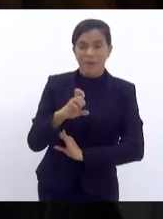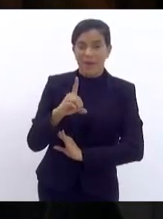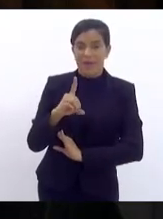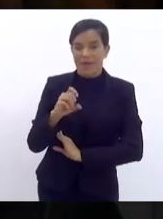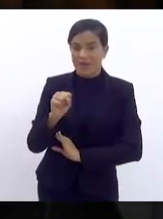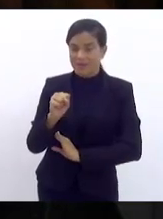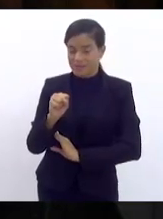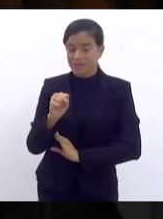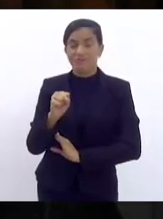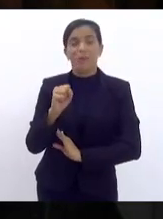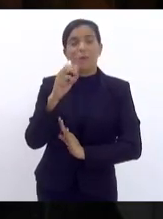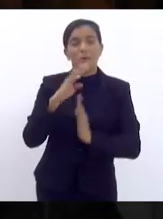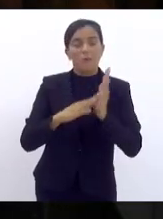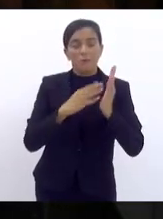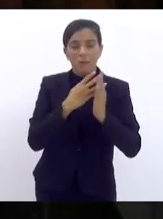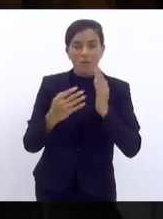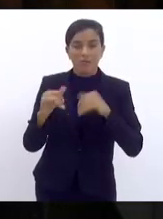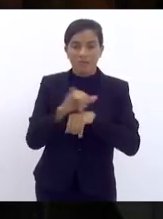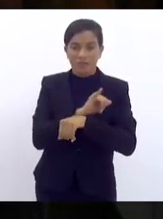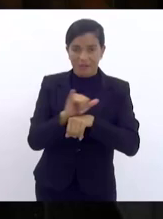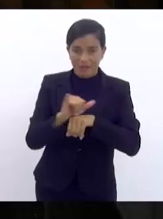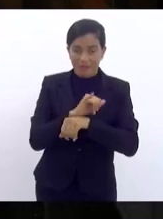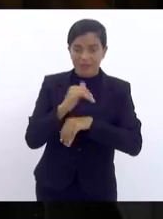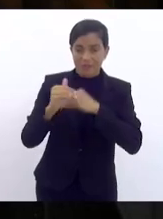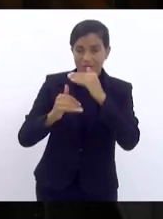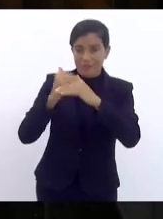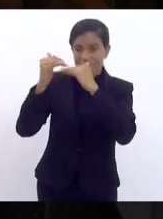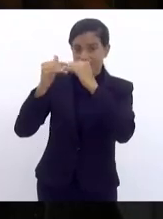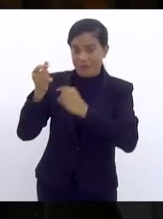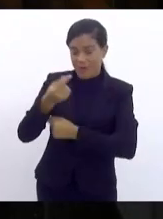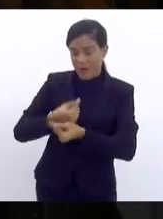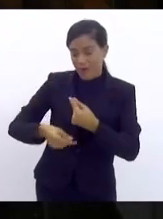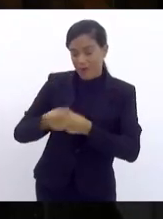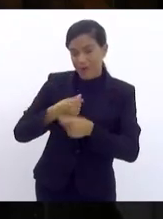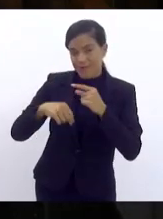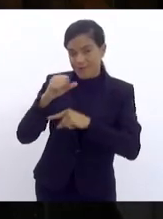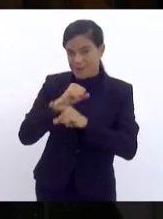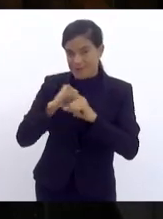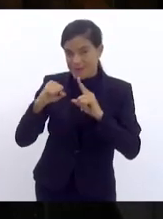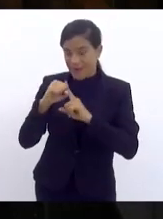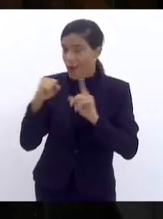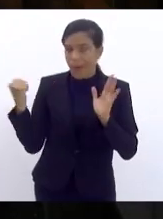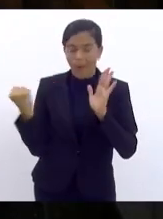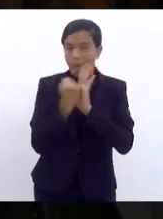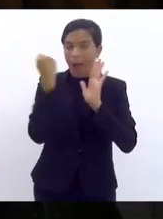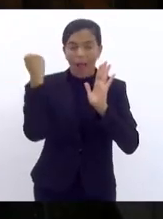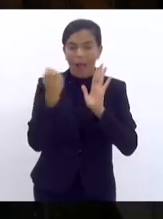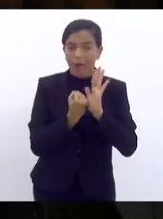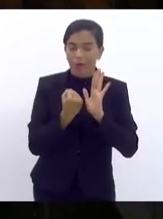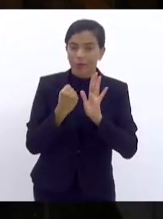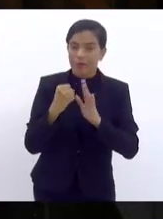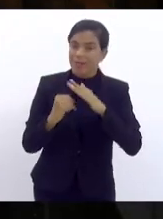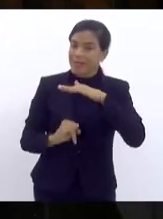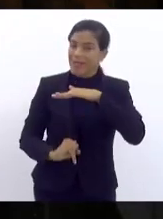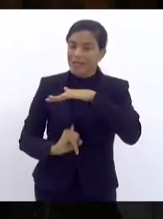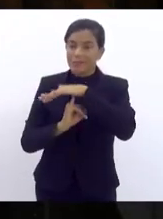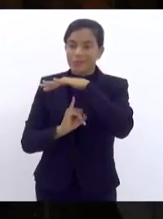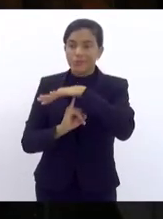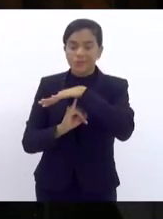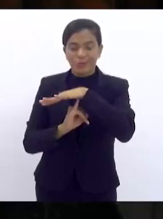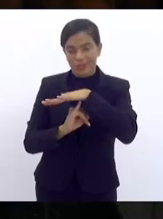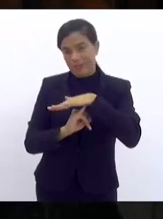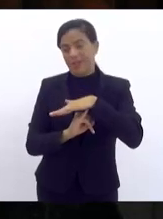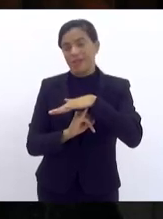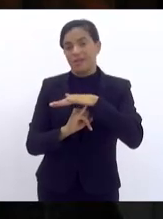Estratégico de Desenvolvimento Econômico e Social, representa um marco real na institucionalização